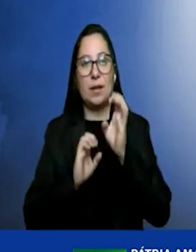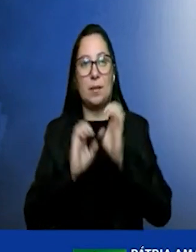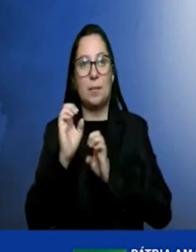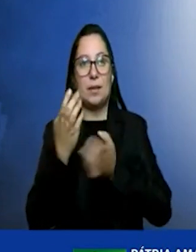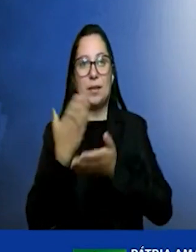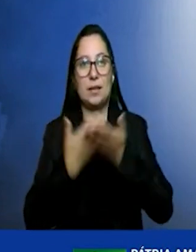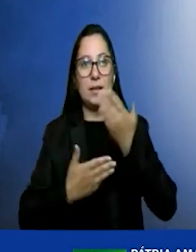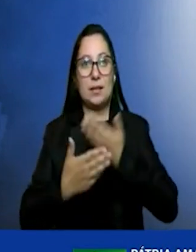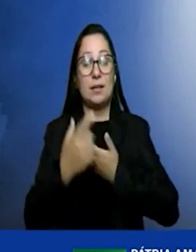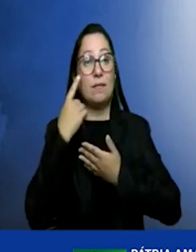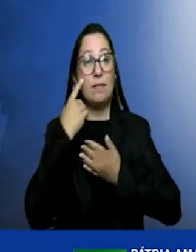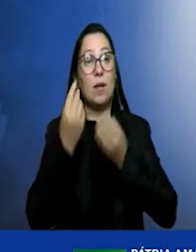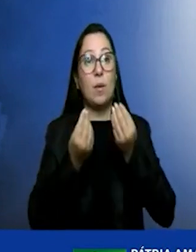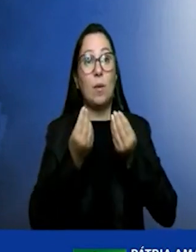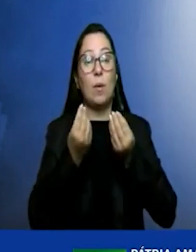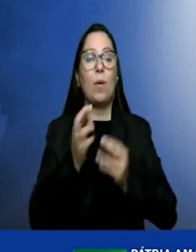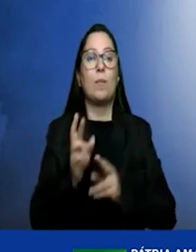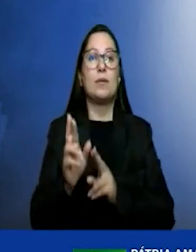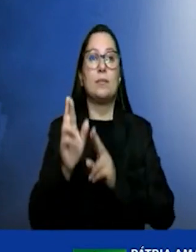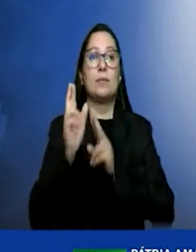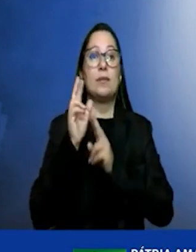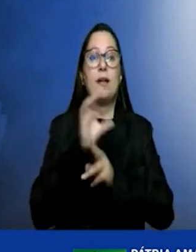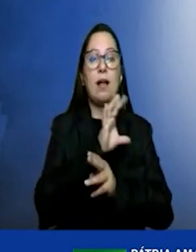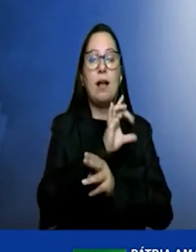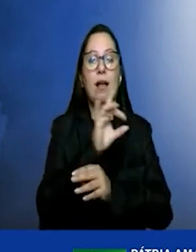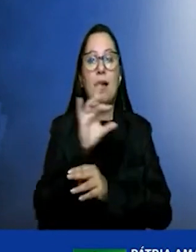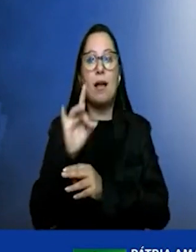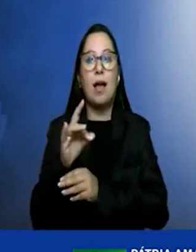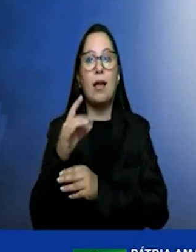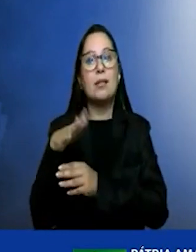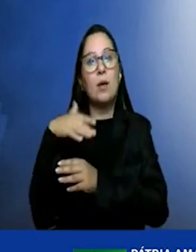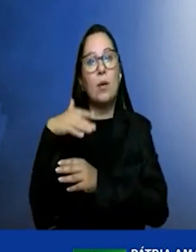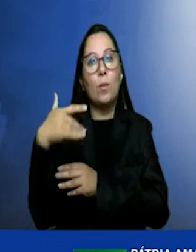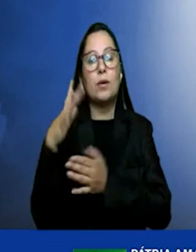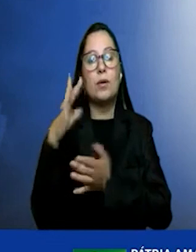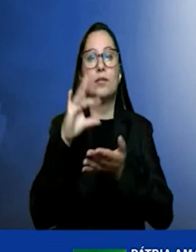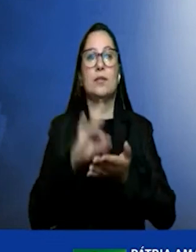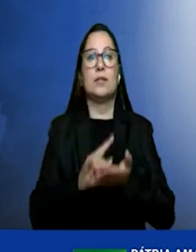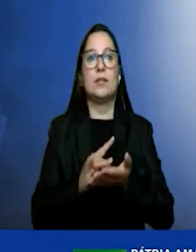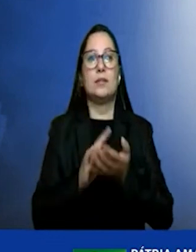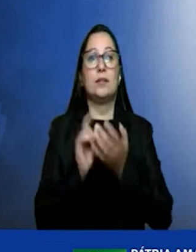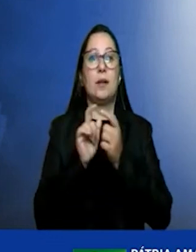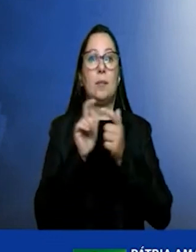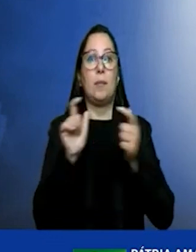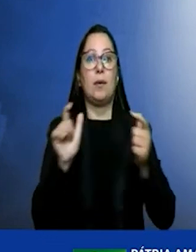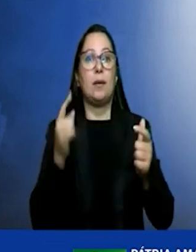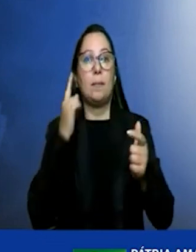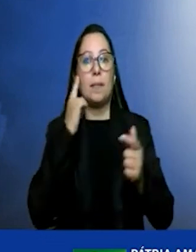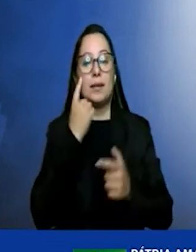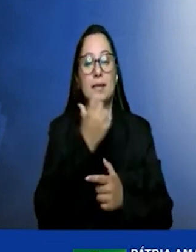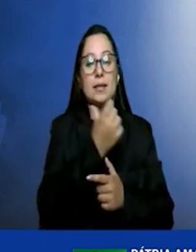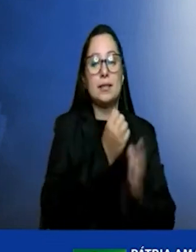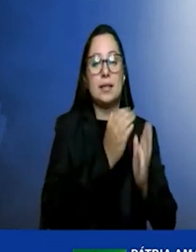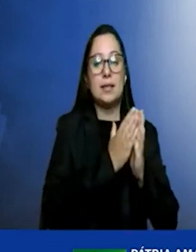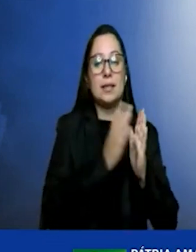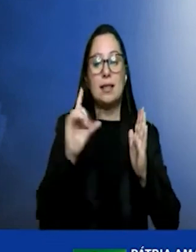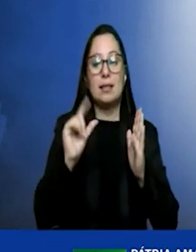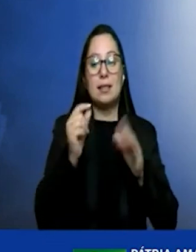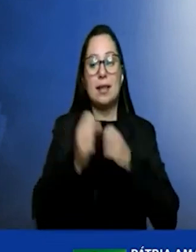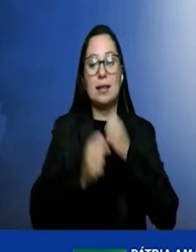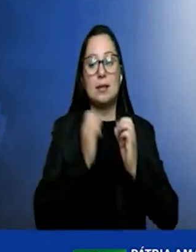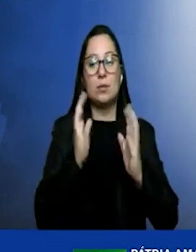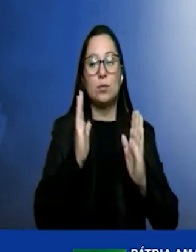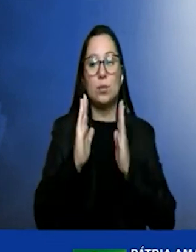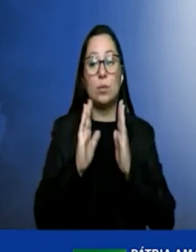a expectativa de cada um quando que isso vai estar maduro então a maior parte fala de 6 a 10 anos mas tem ali menos de